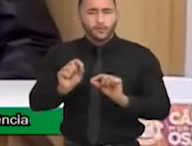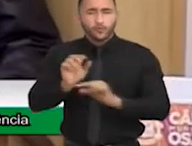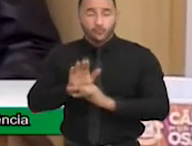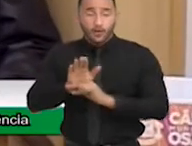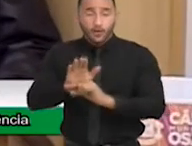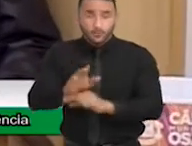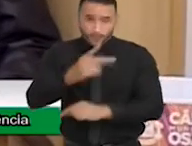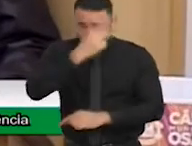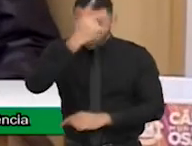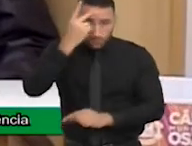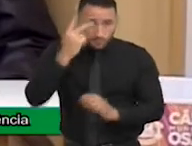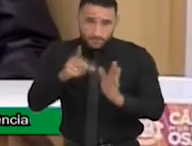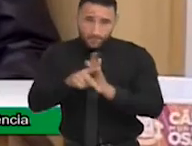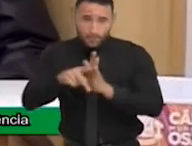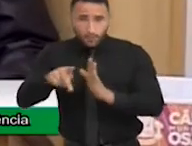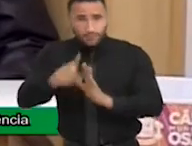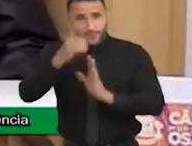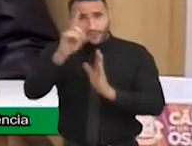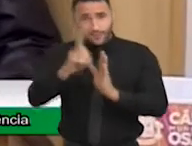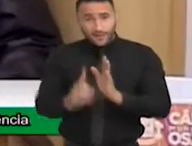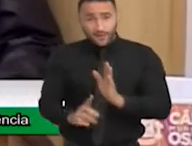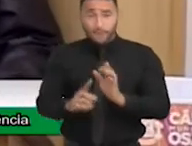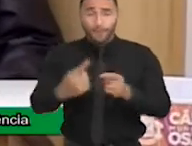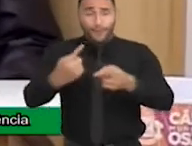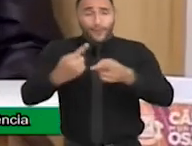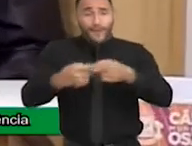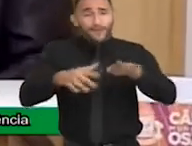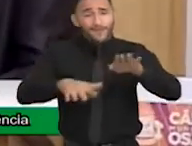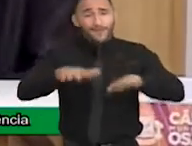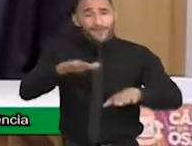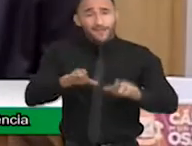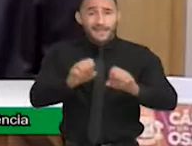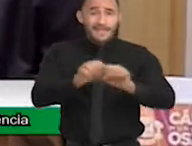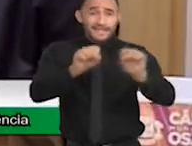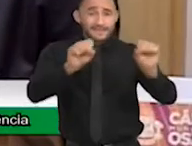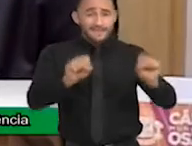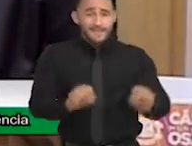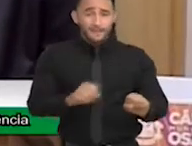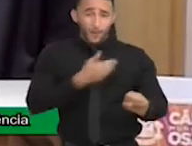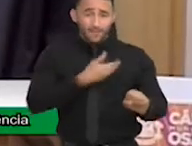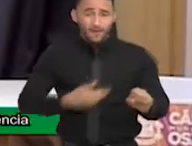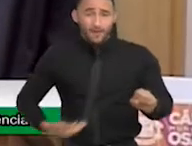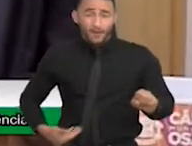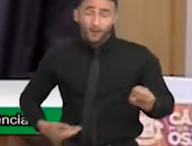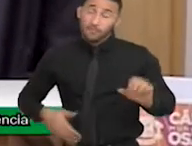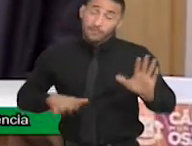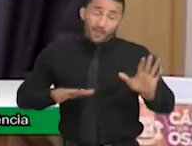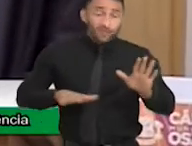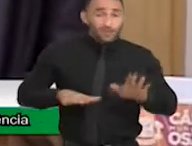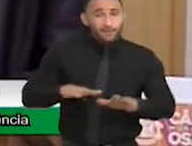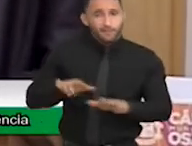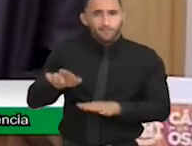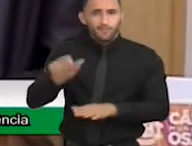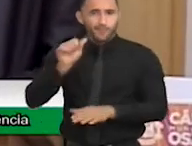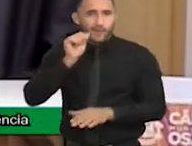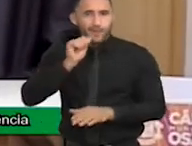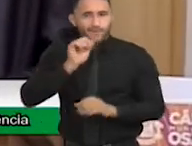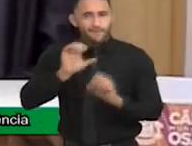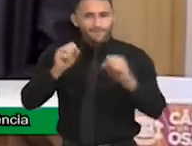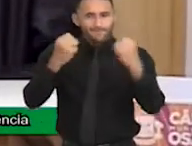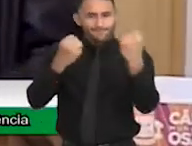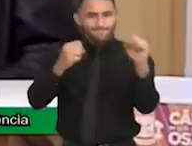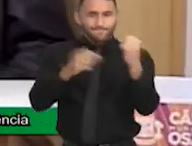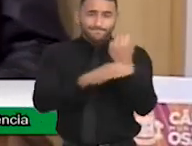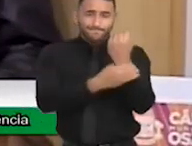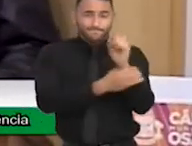com deficiência, porque o sistema muitas vezes, talvez por problema de gestão, como disse a nossa fisioterapeuta, é muito bem explanado,